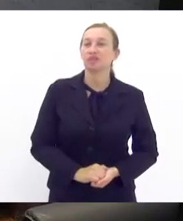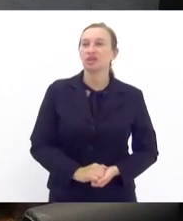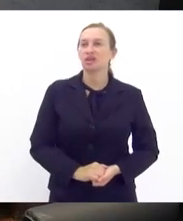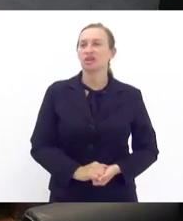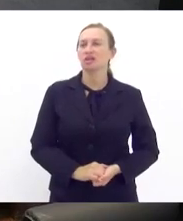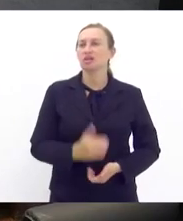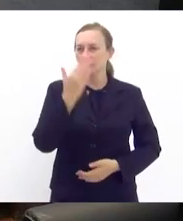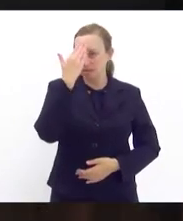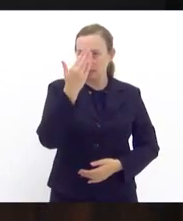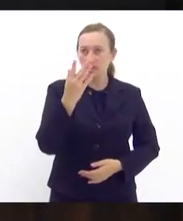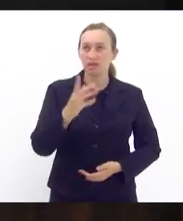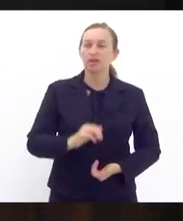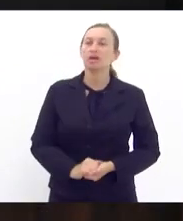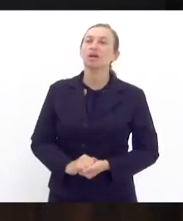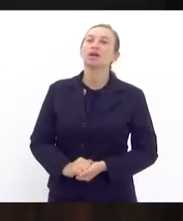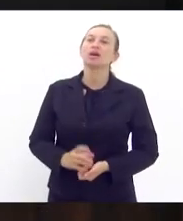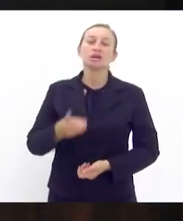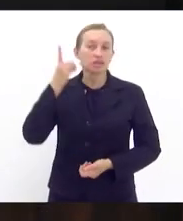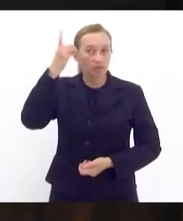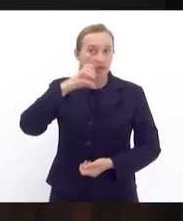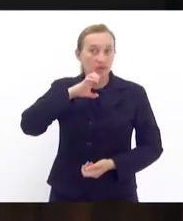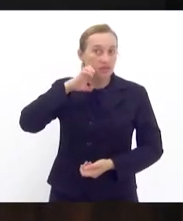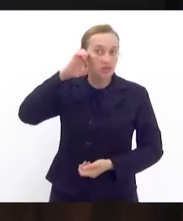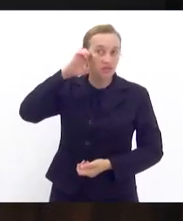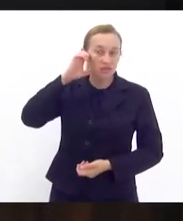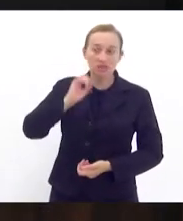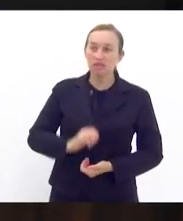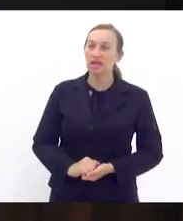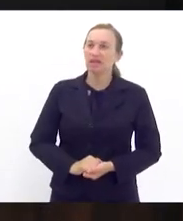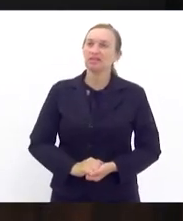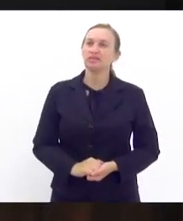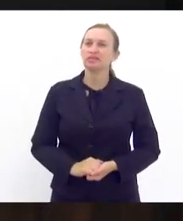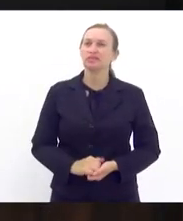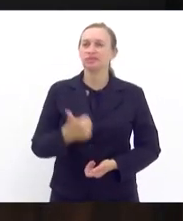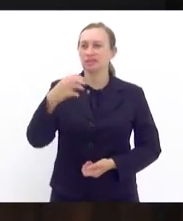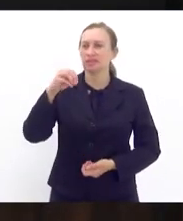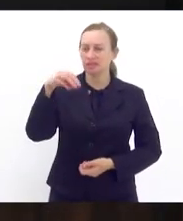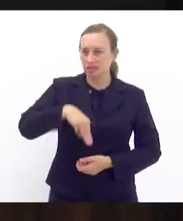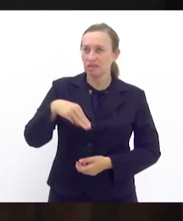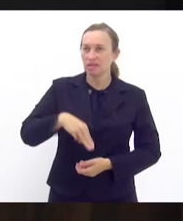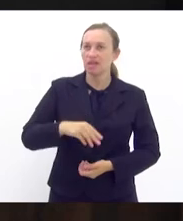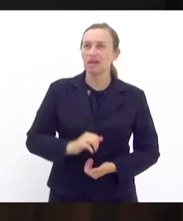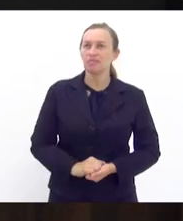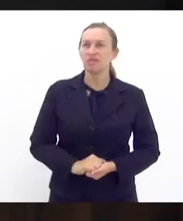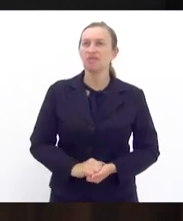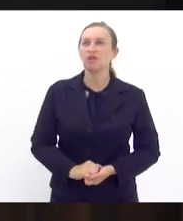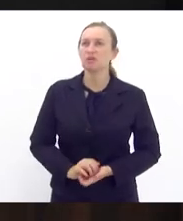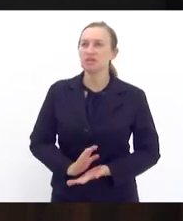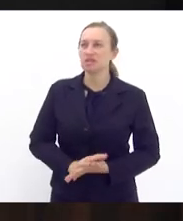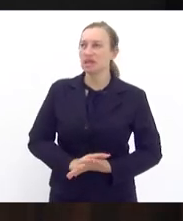próxima oradora escrita nobre deputada Elika Takimoto você nem se dispõe de 10 minutos no tempo regimental